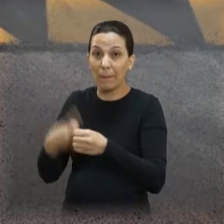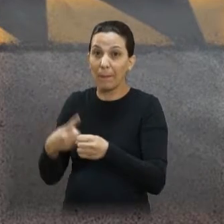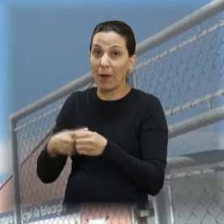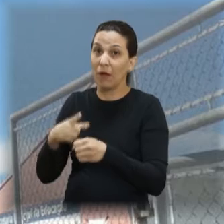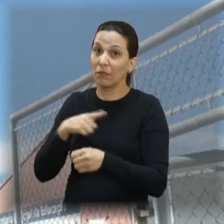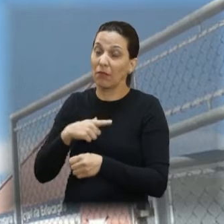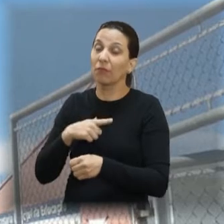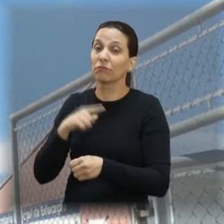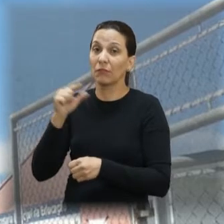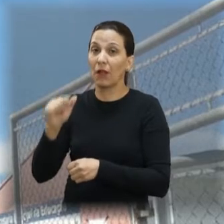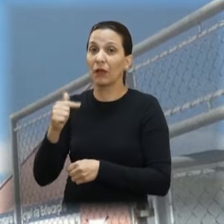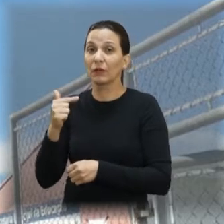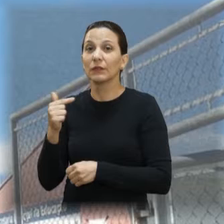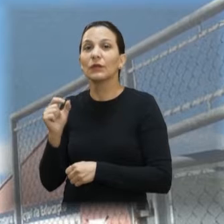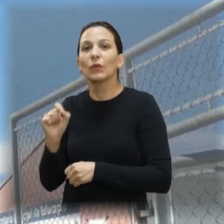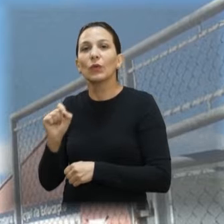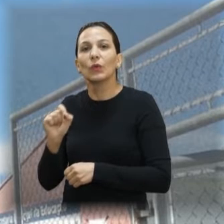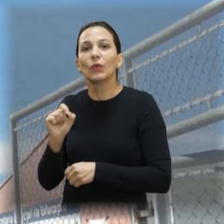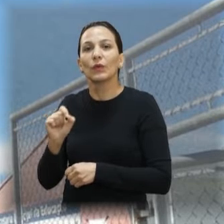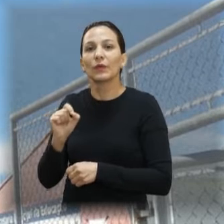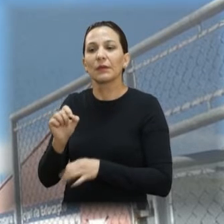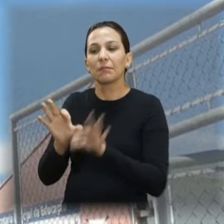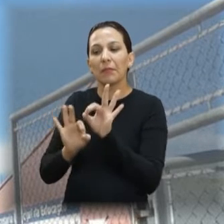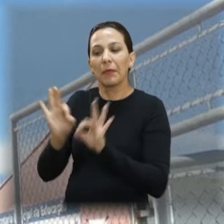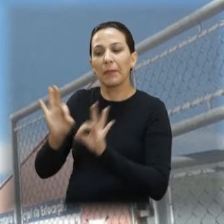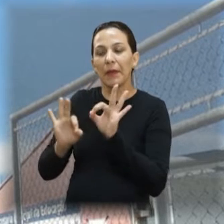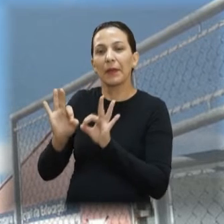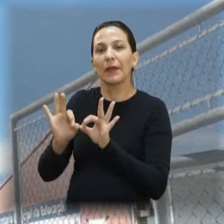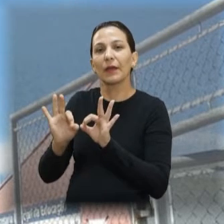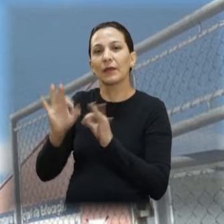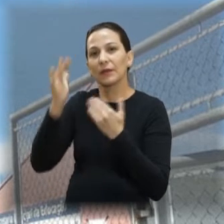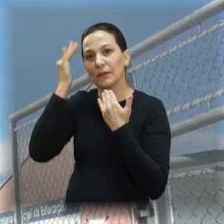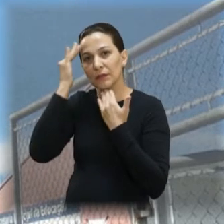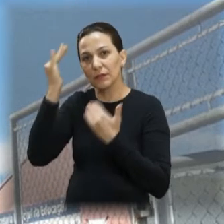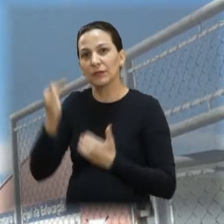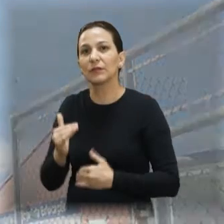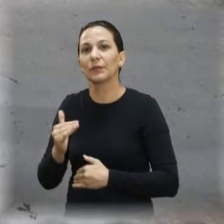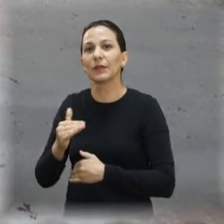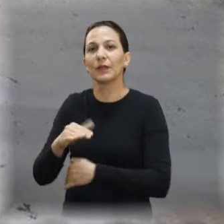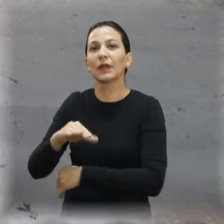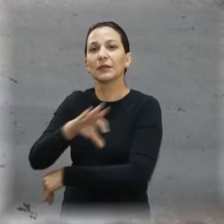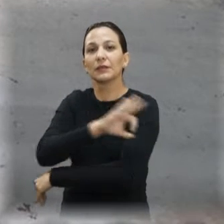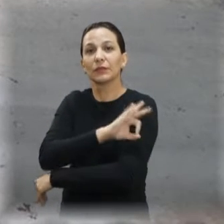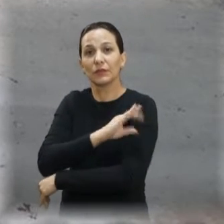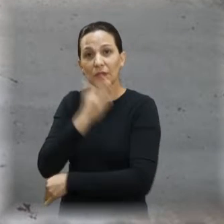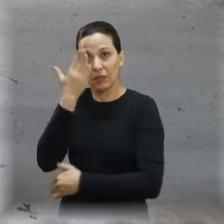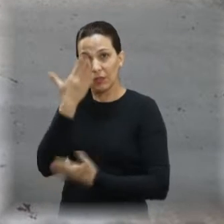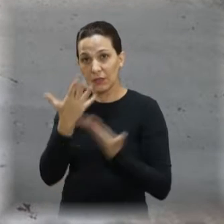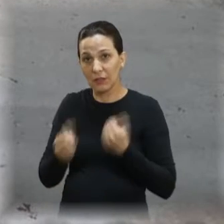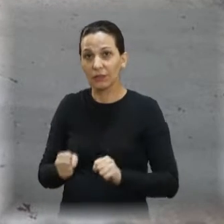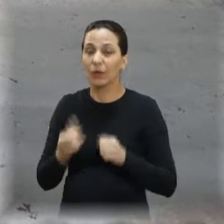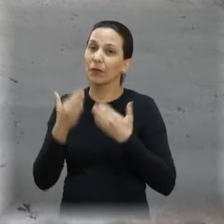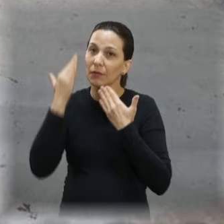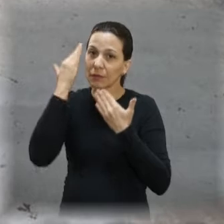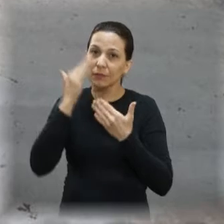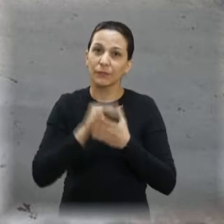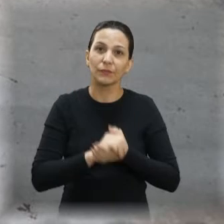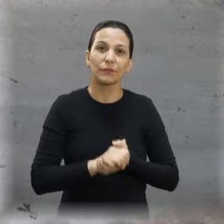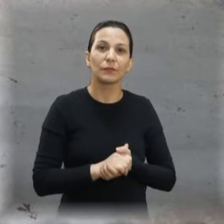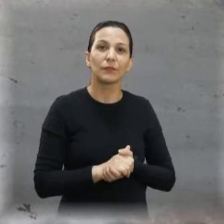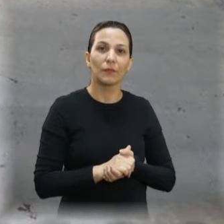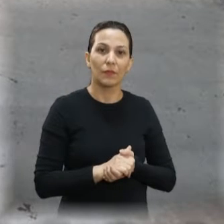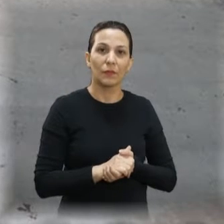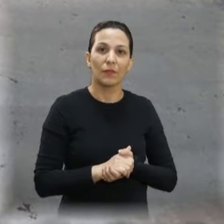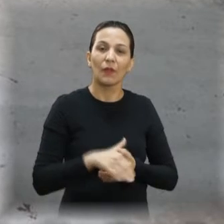Gramado 2. Está aí a lombada feita, elaborada. Eu fico agradecido ao Executivo para atender a minha indicação. Outra ação no trânsito foi na Avenida Vasfilho, no